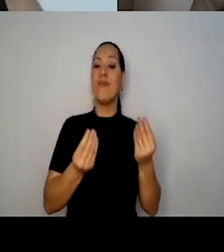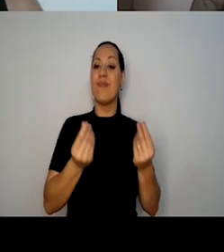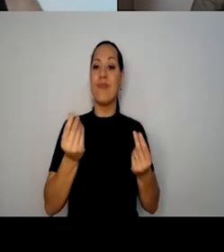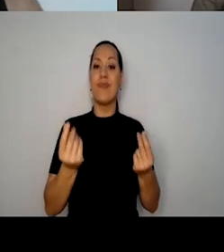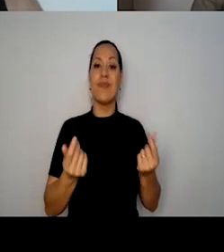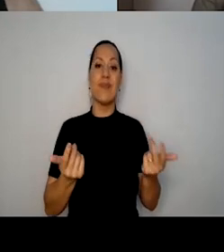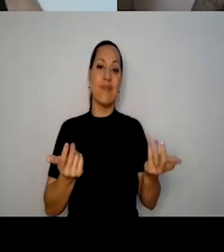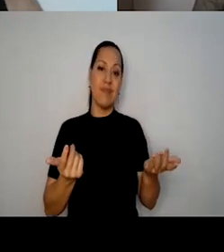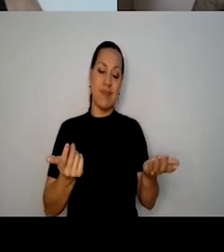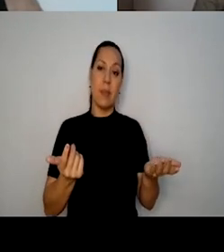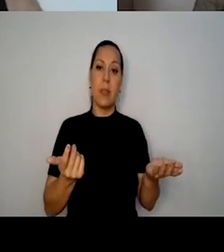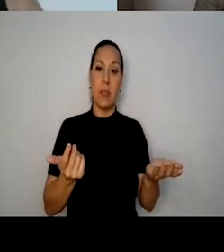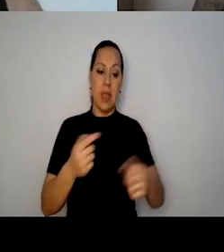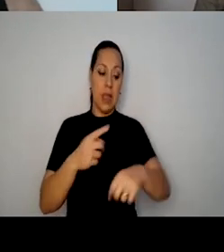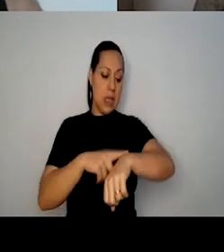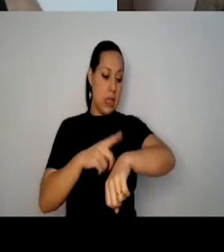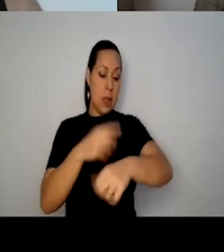não vamos perder mais tempo.